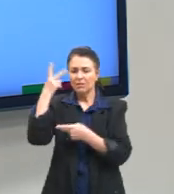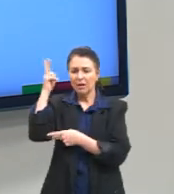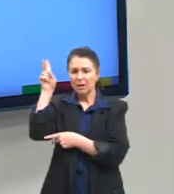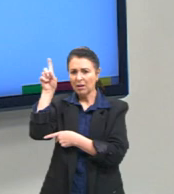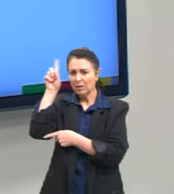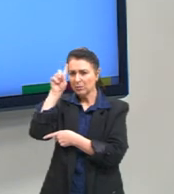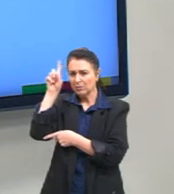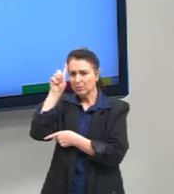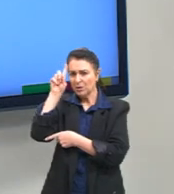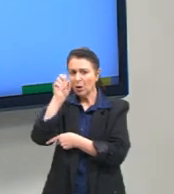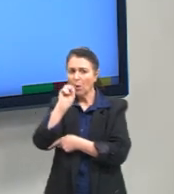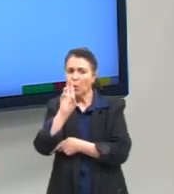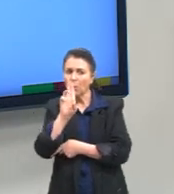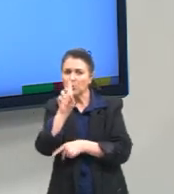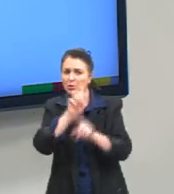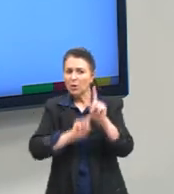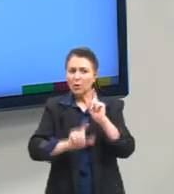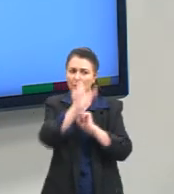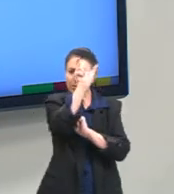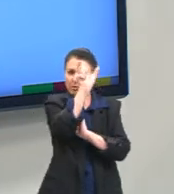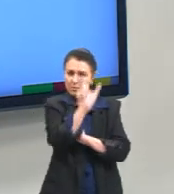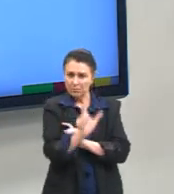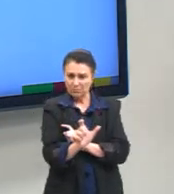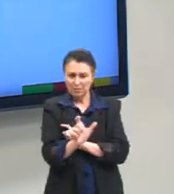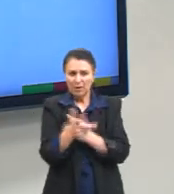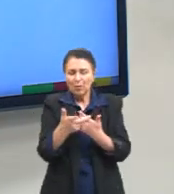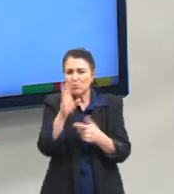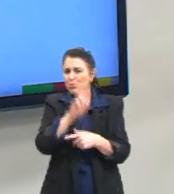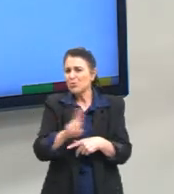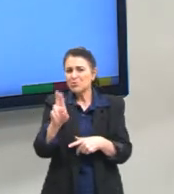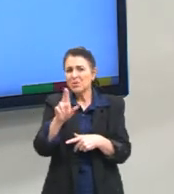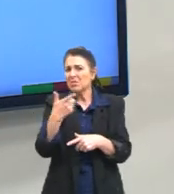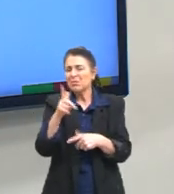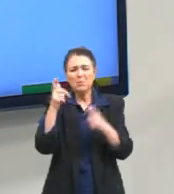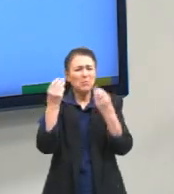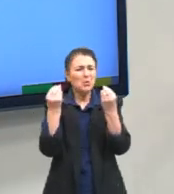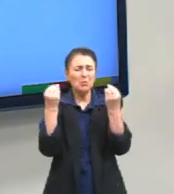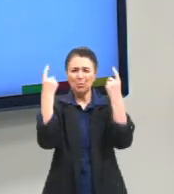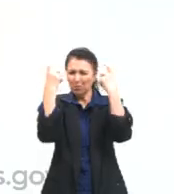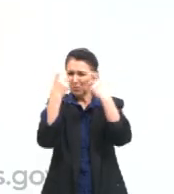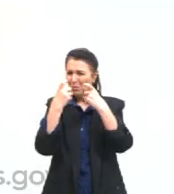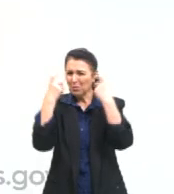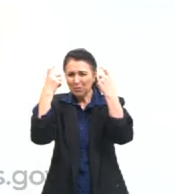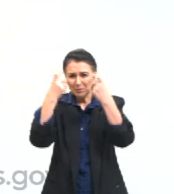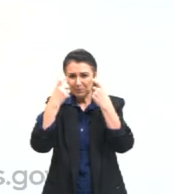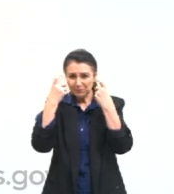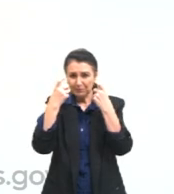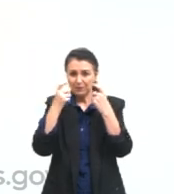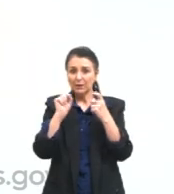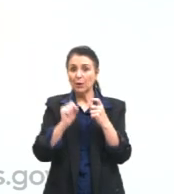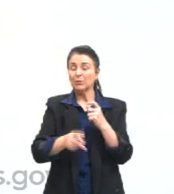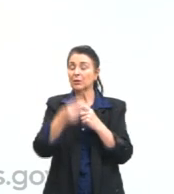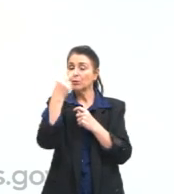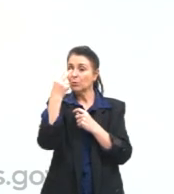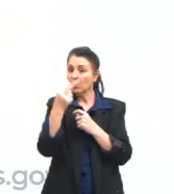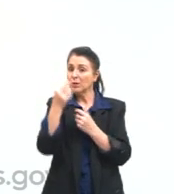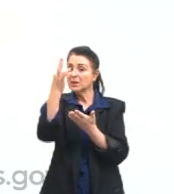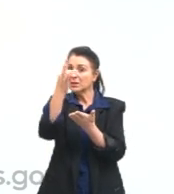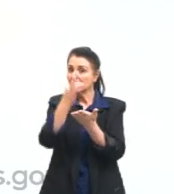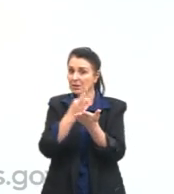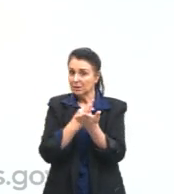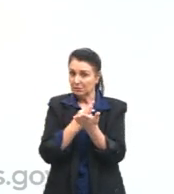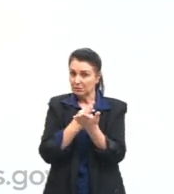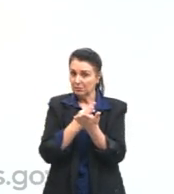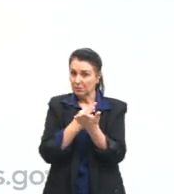de pessoas, nesse uso mais despreocupado. E o que a questão nos pede? Ela nos traz esses dois textos e nos pede o seguinte,